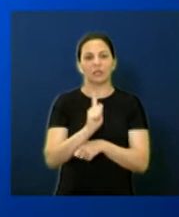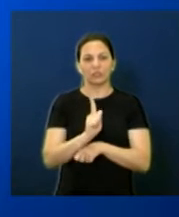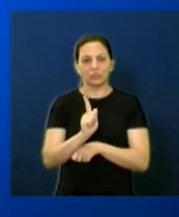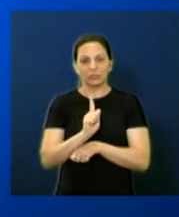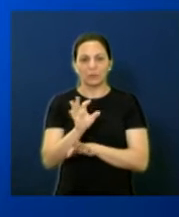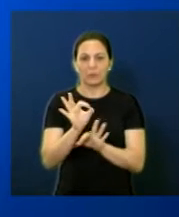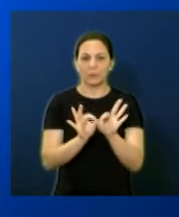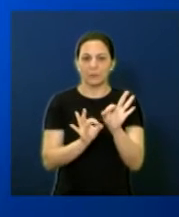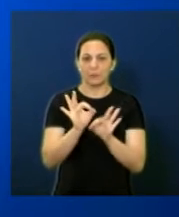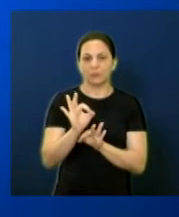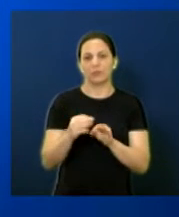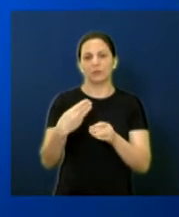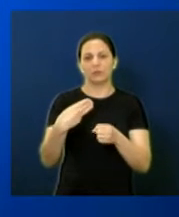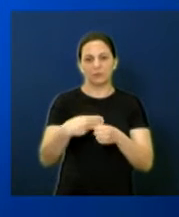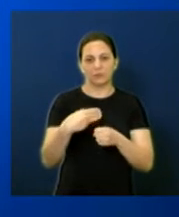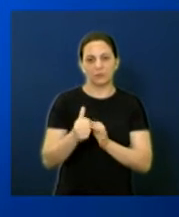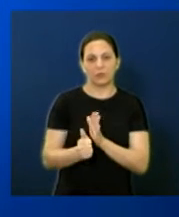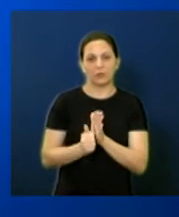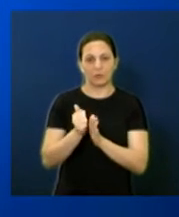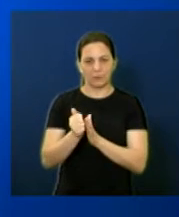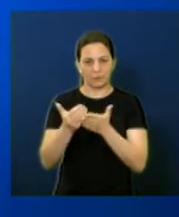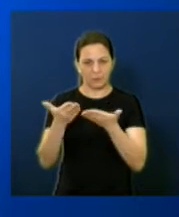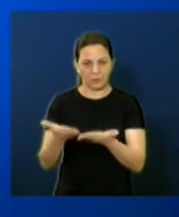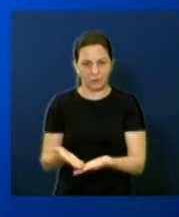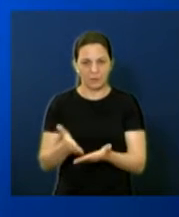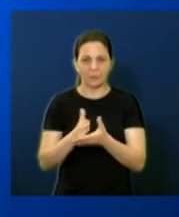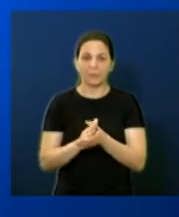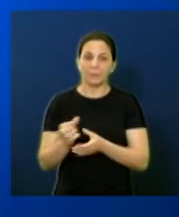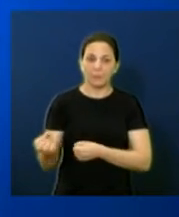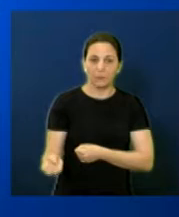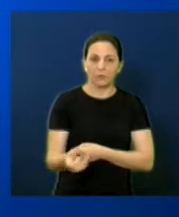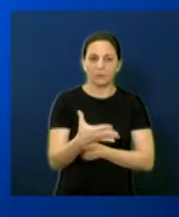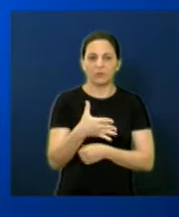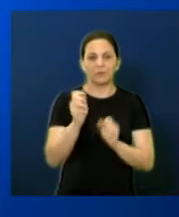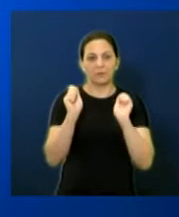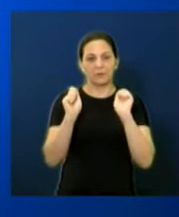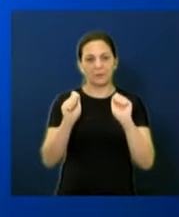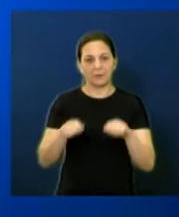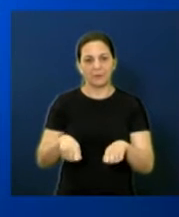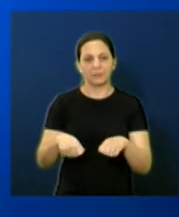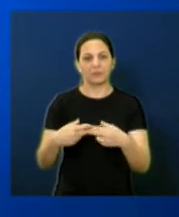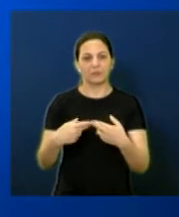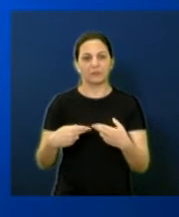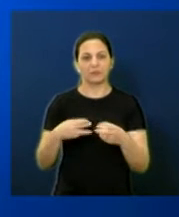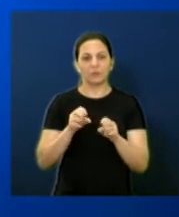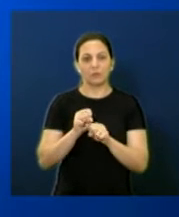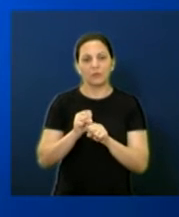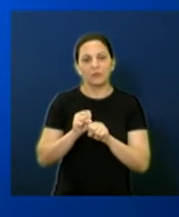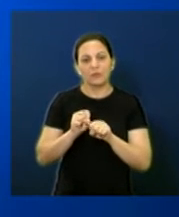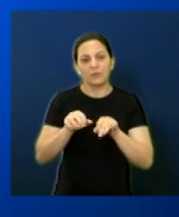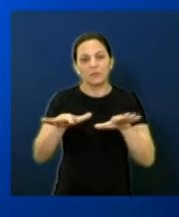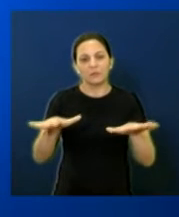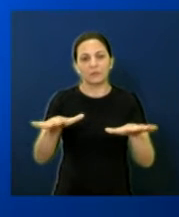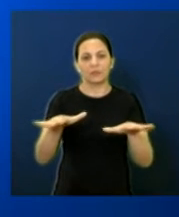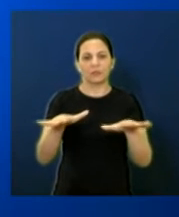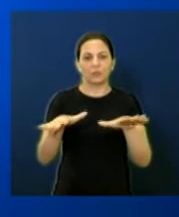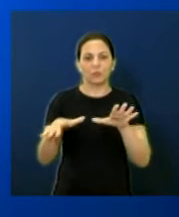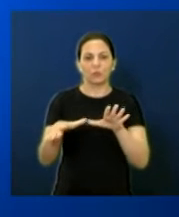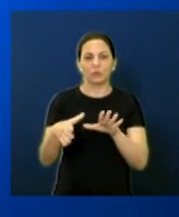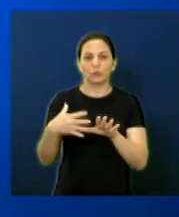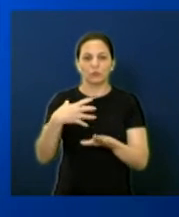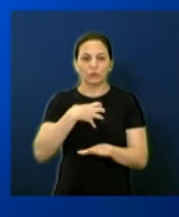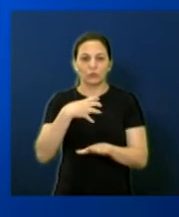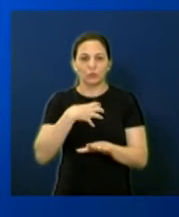a gestão do planejamento urbano municipal. Modernização, modernização, capacitação e